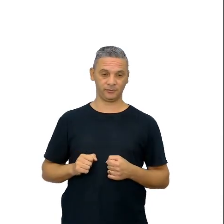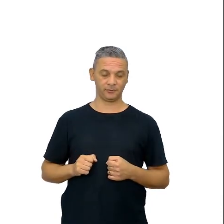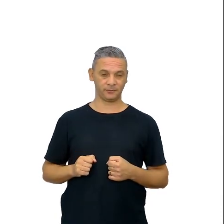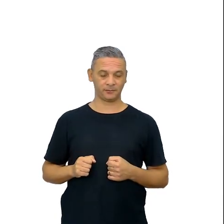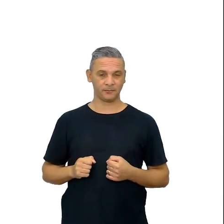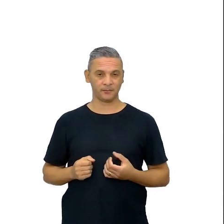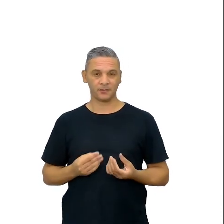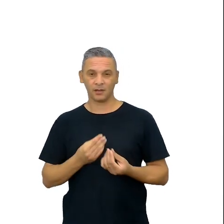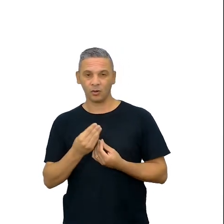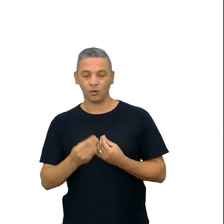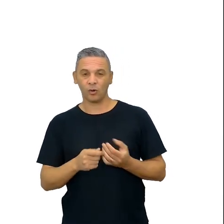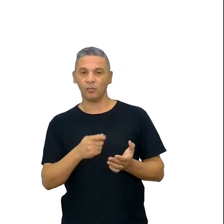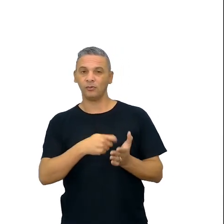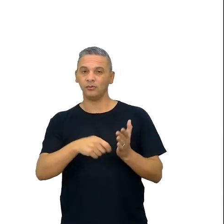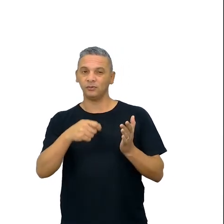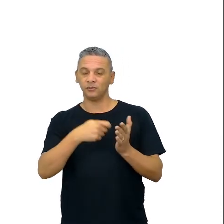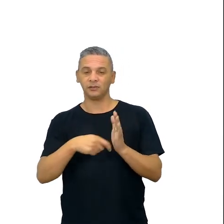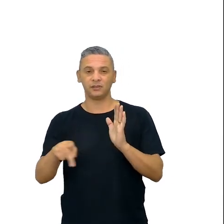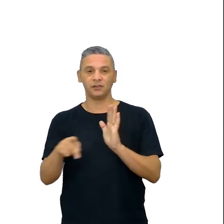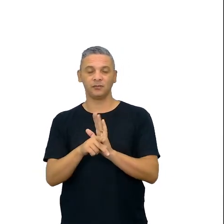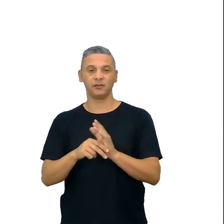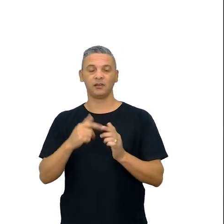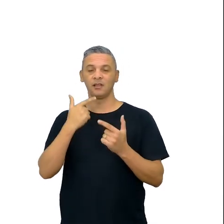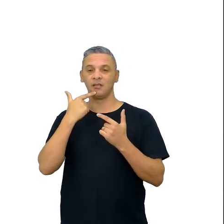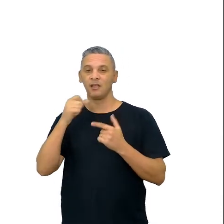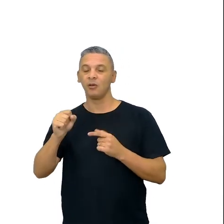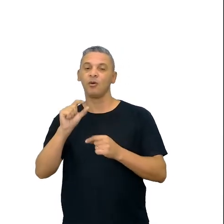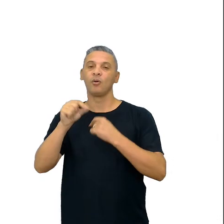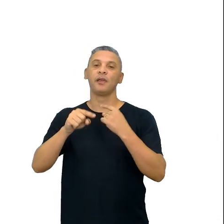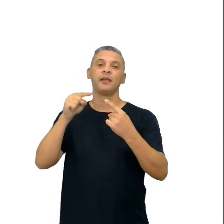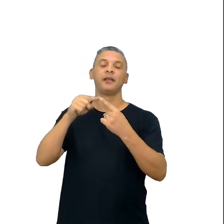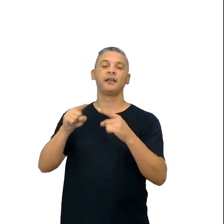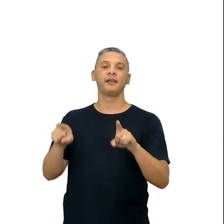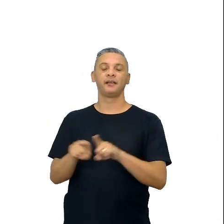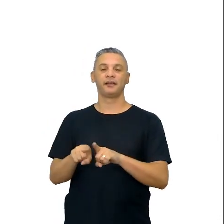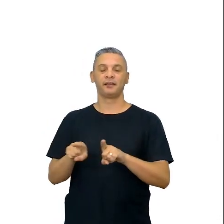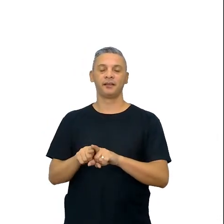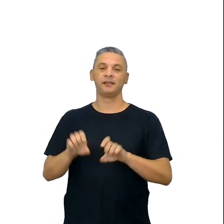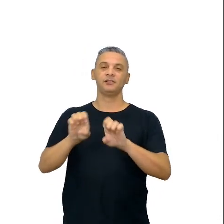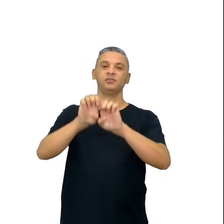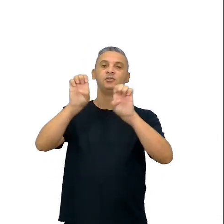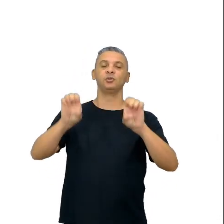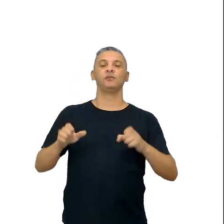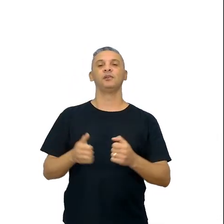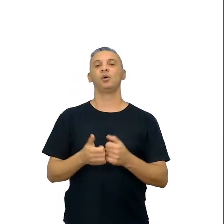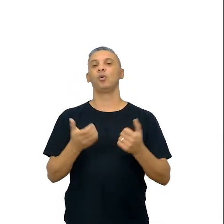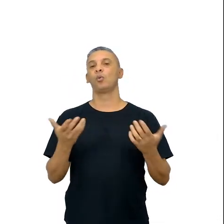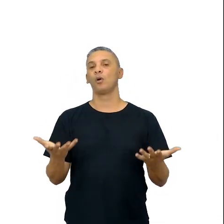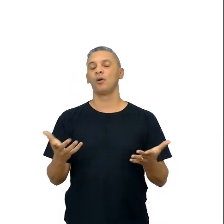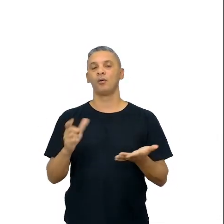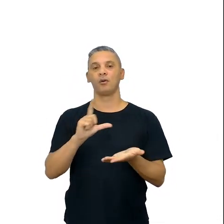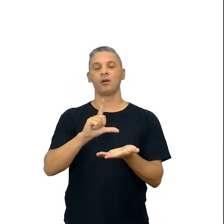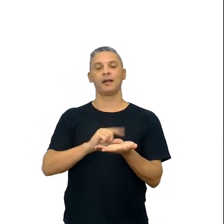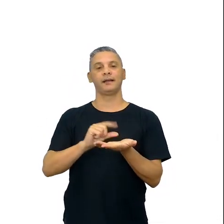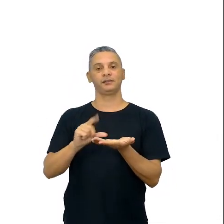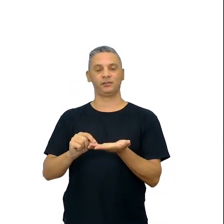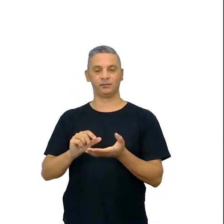desenvolve a escrita desse artigo, qual é a linguagem, qual é a estrutura, desse artigo, tá?